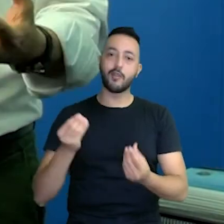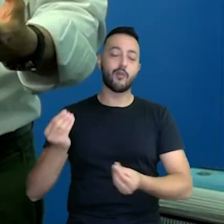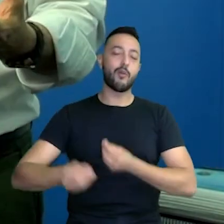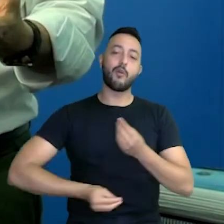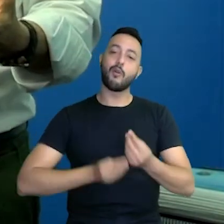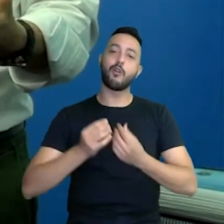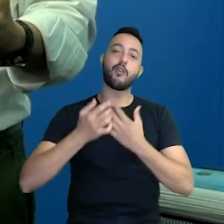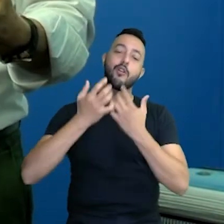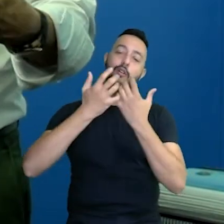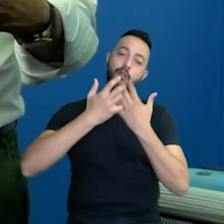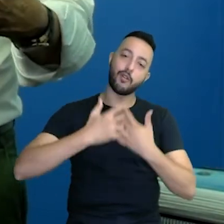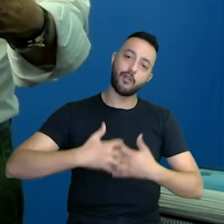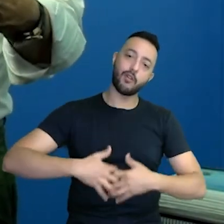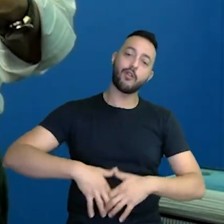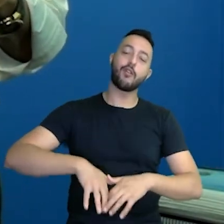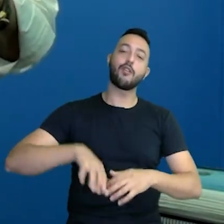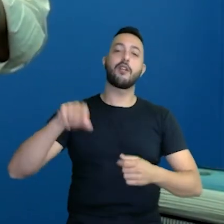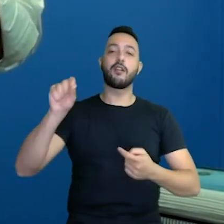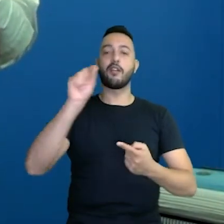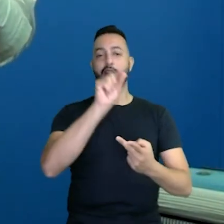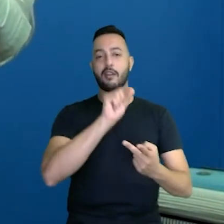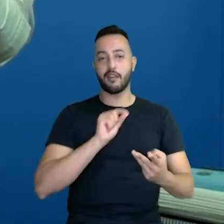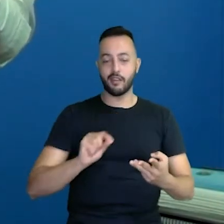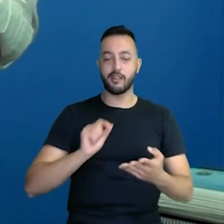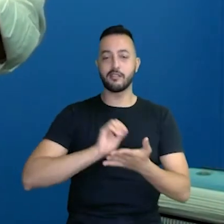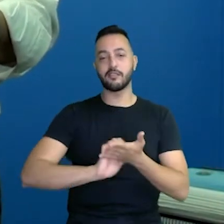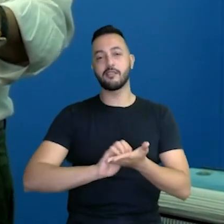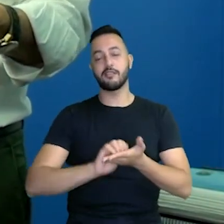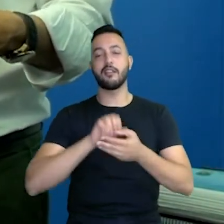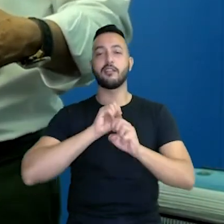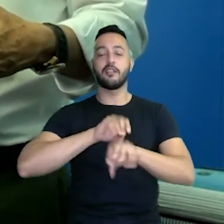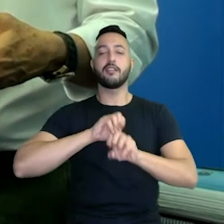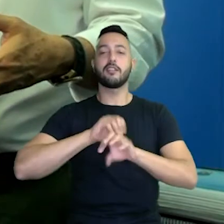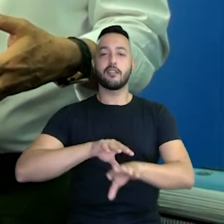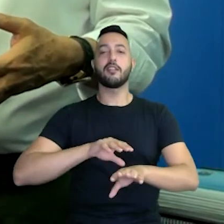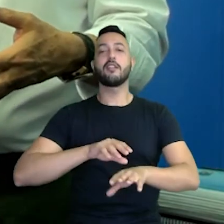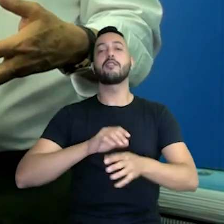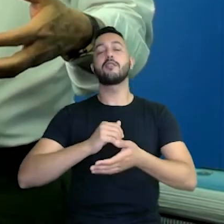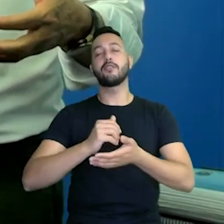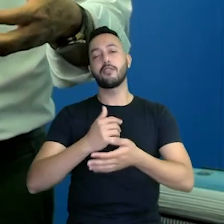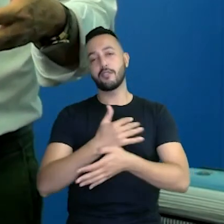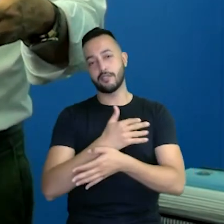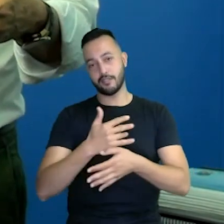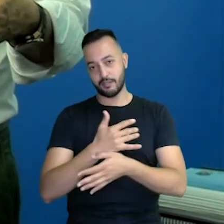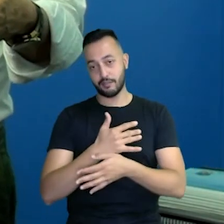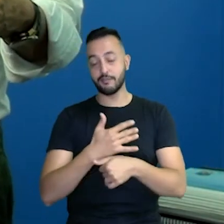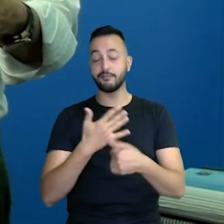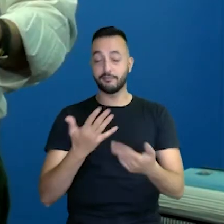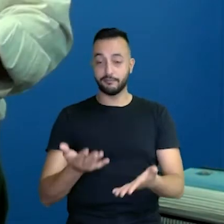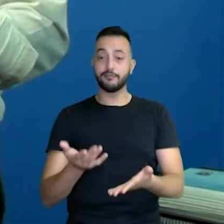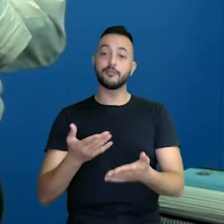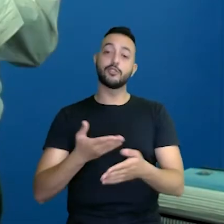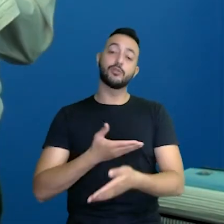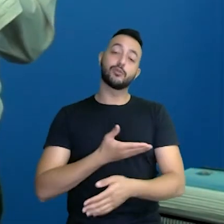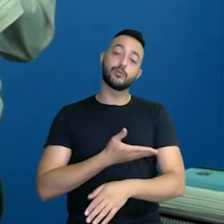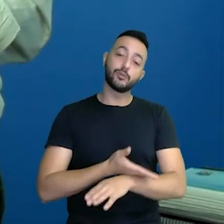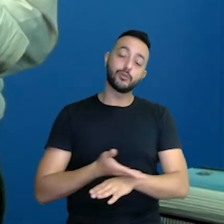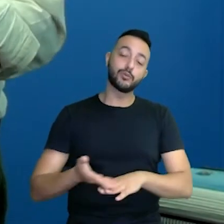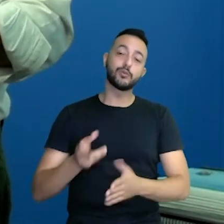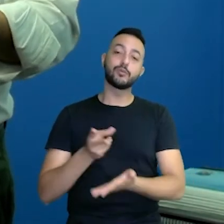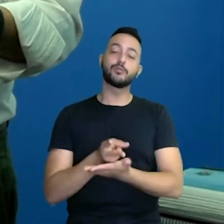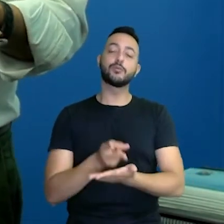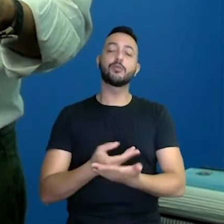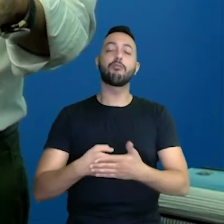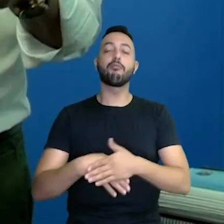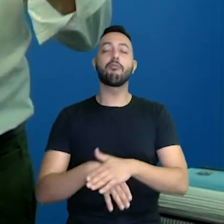funcionamento de uma unidade dessa, de uma Secretaria da Educação em uma cidade, porque a gente está acostumado a ir